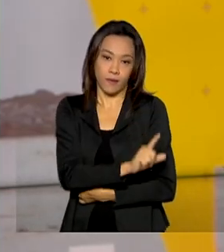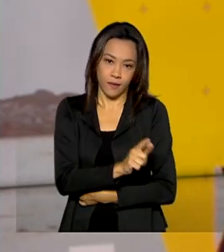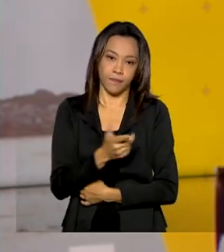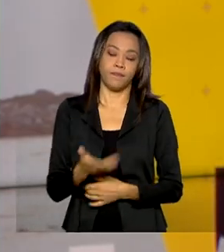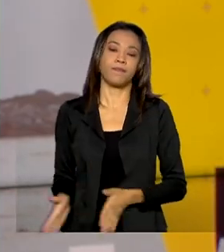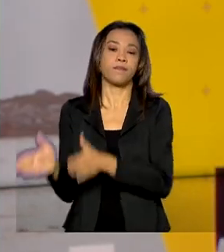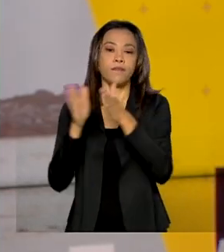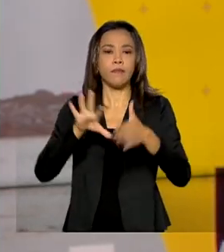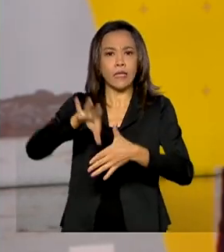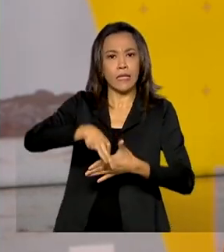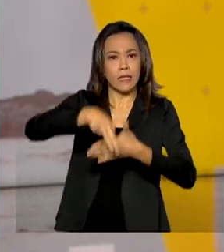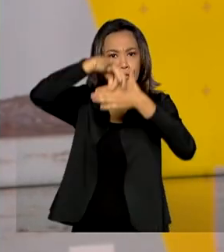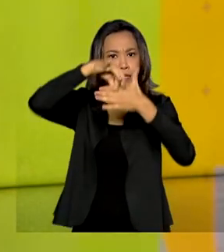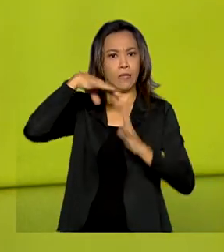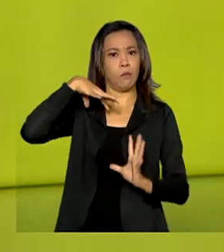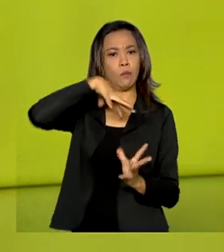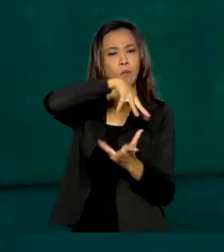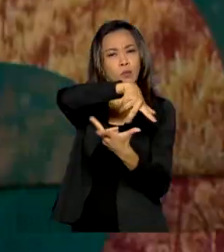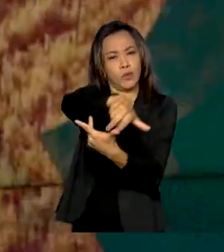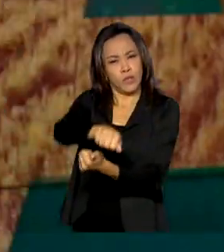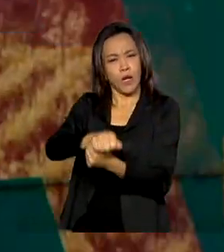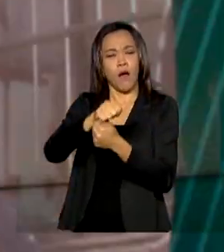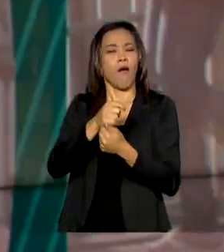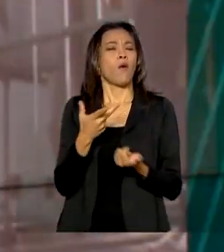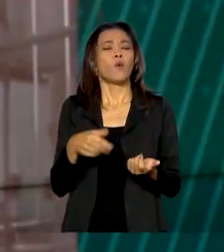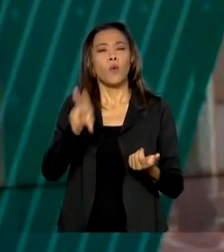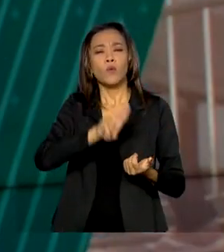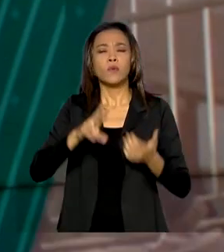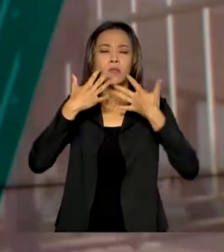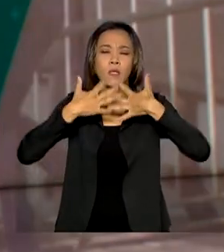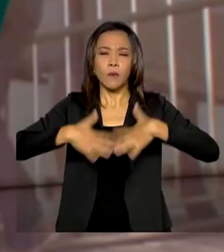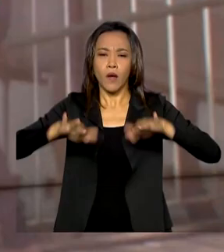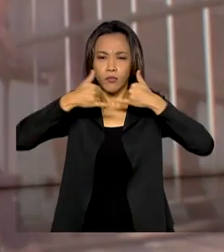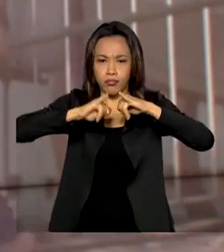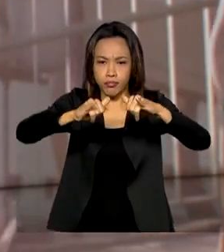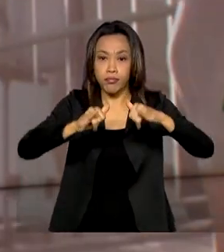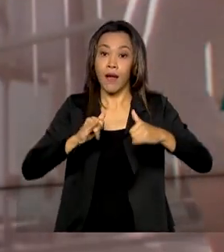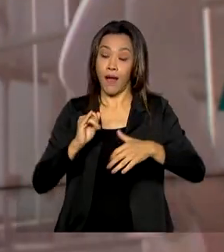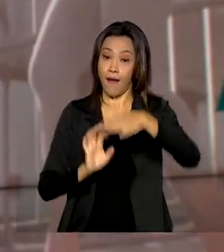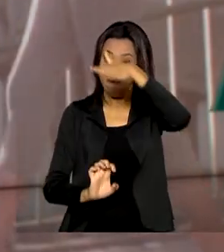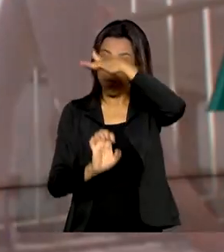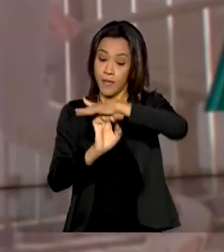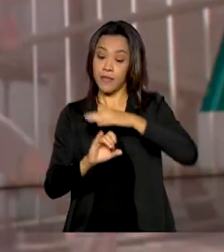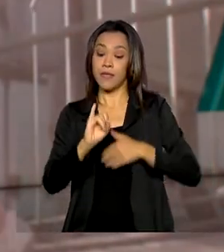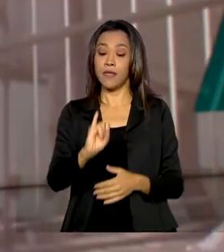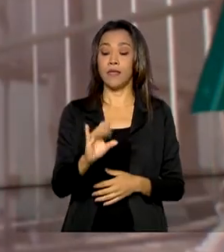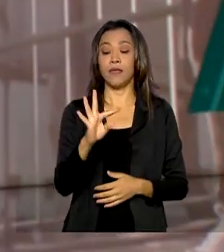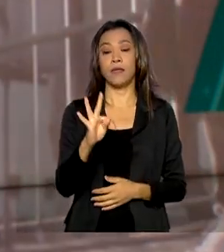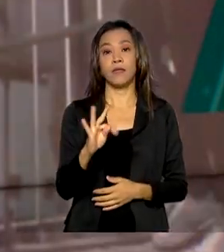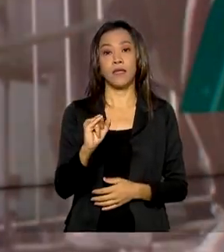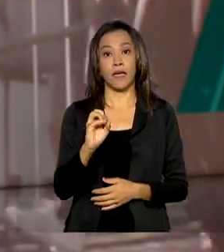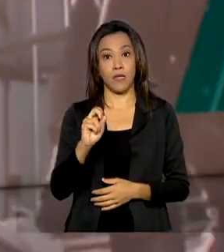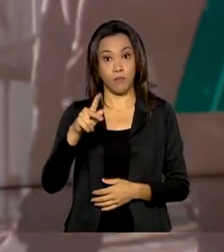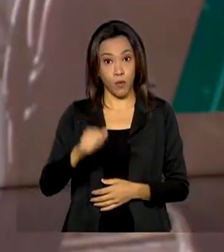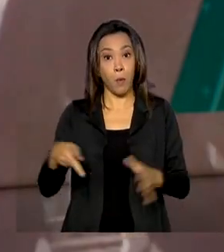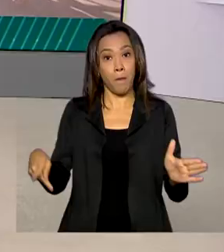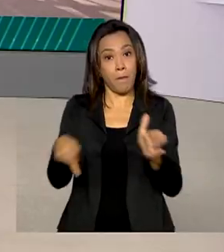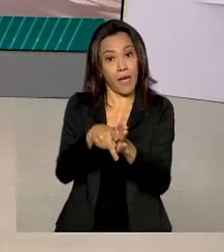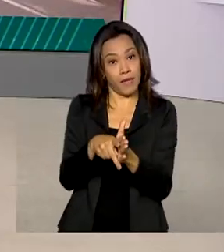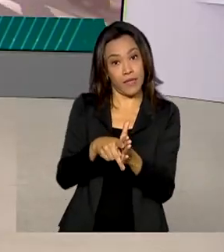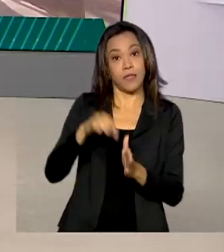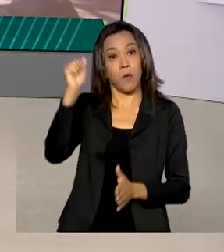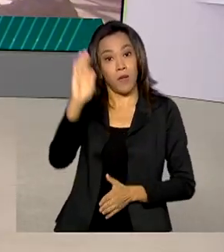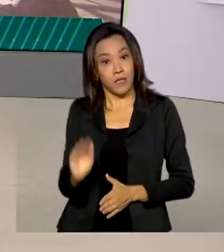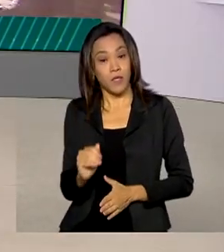Líder mundial na geração de energia limpa e renovável, Itaipu, é uma empresa binacional, pertence ao Brasil e o Paraguai.